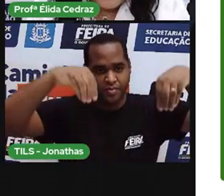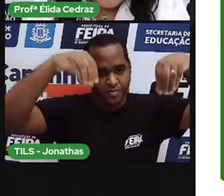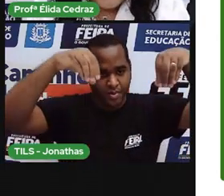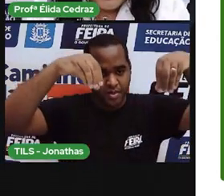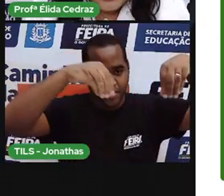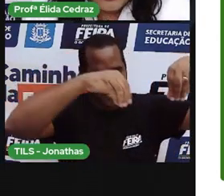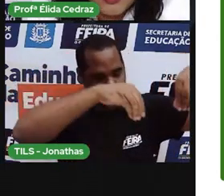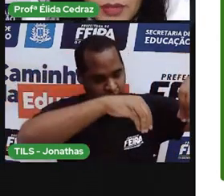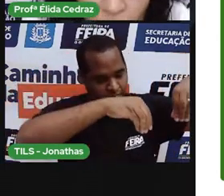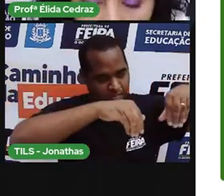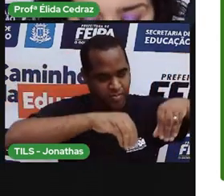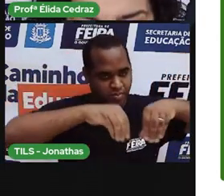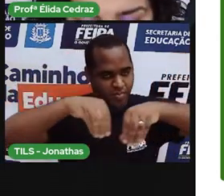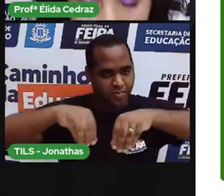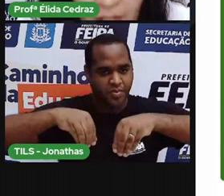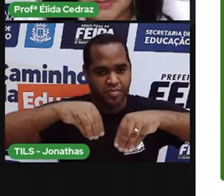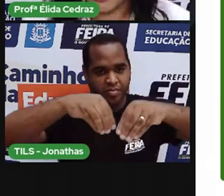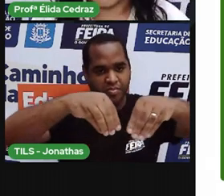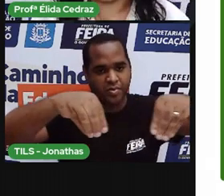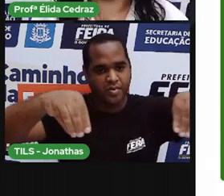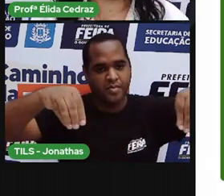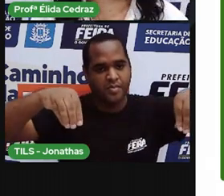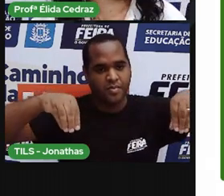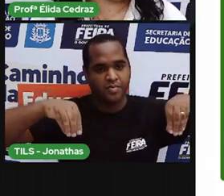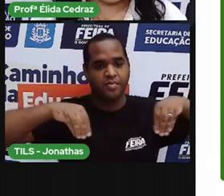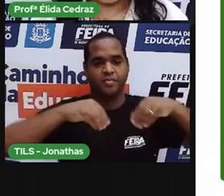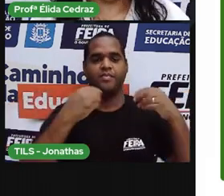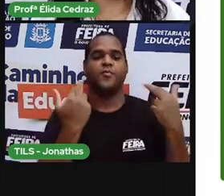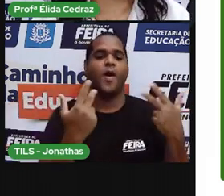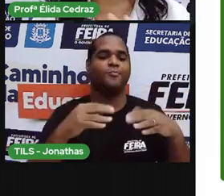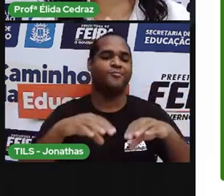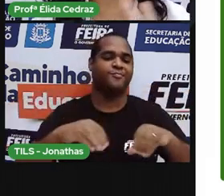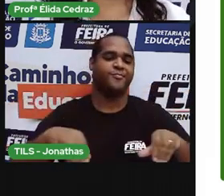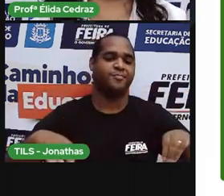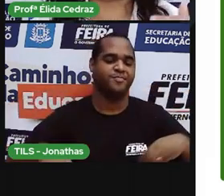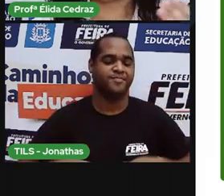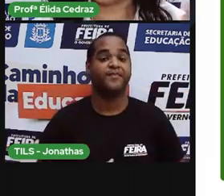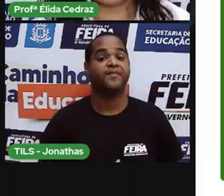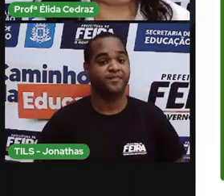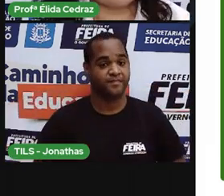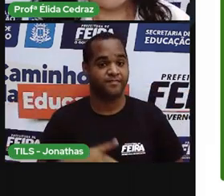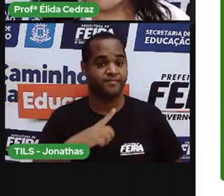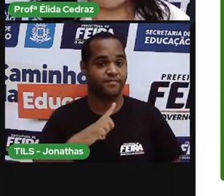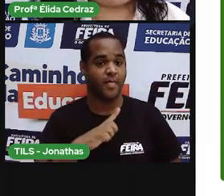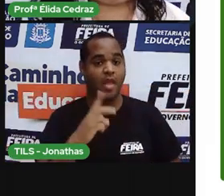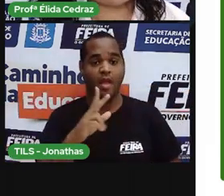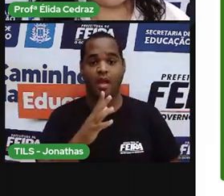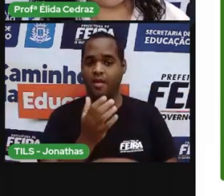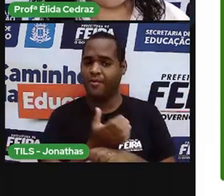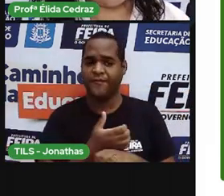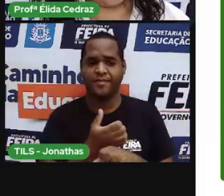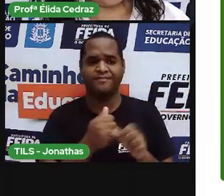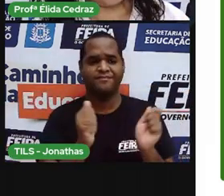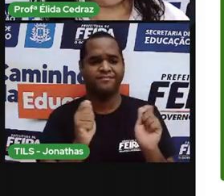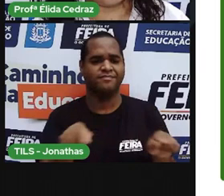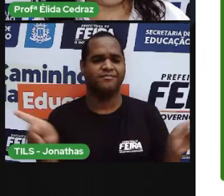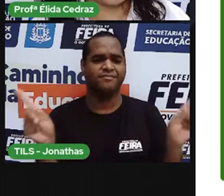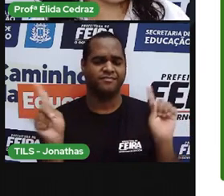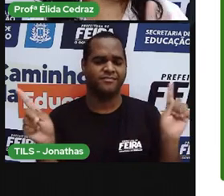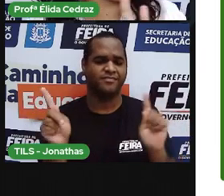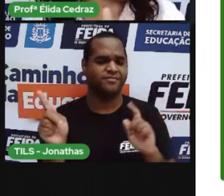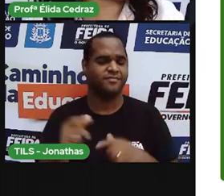arruma em triângulo e coloca no mesmo lugar. Então, essas profissões não são mais necessárias.